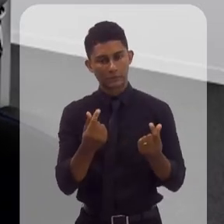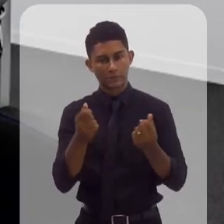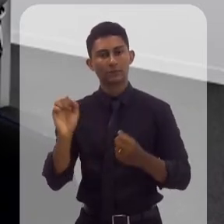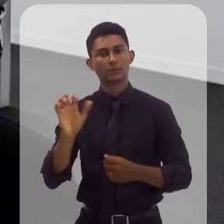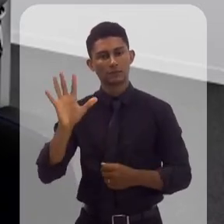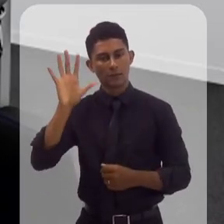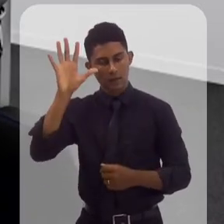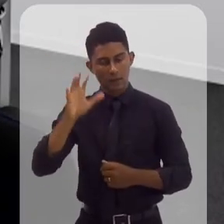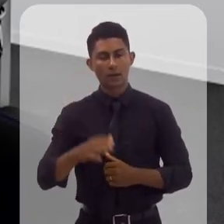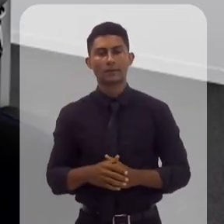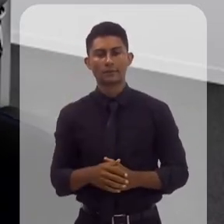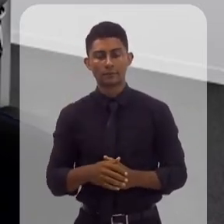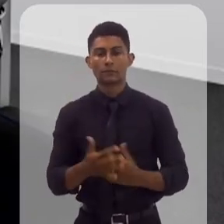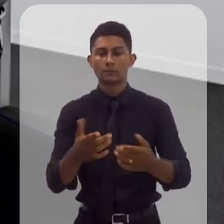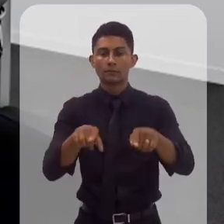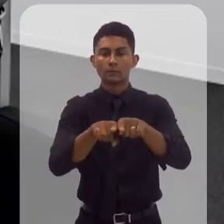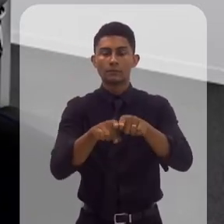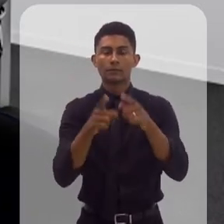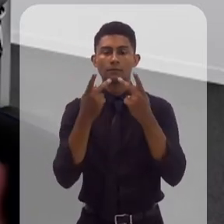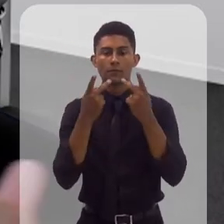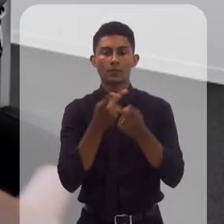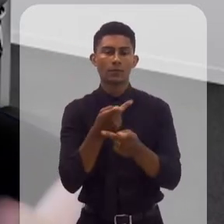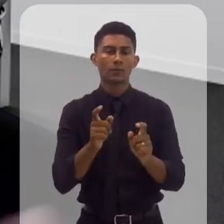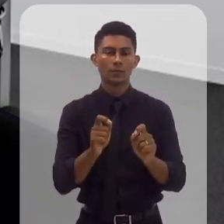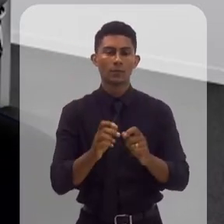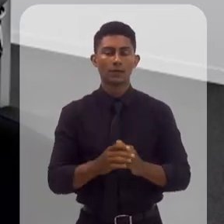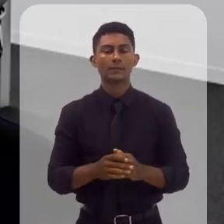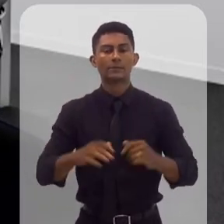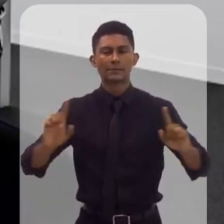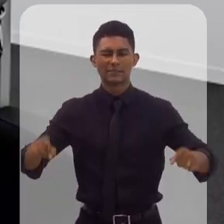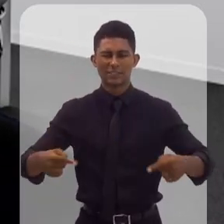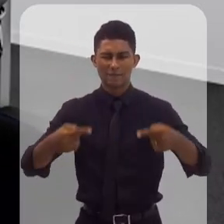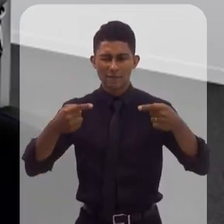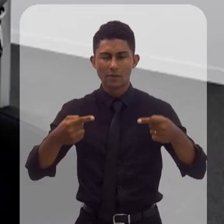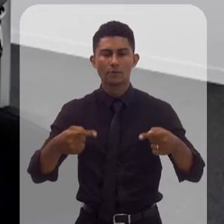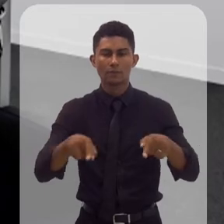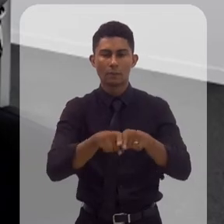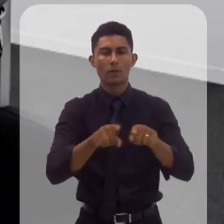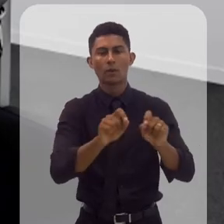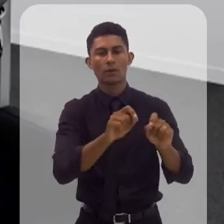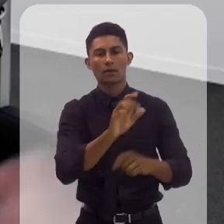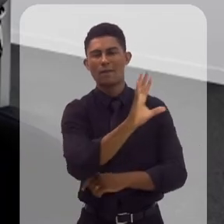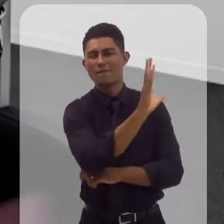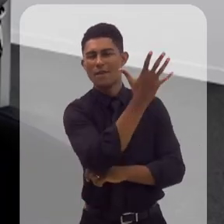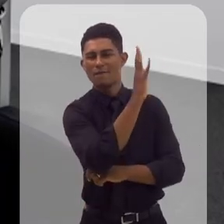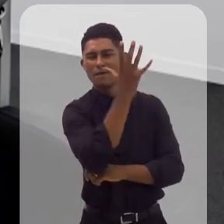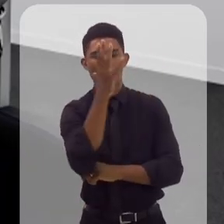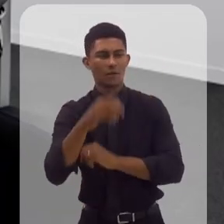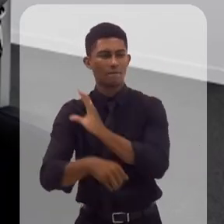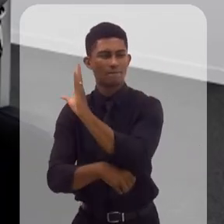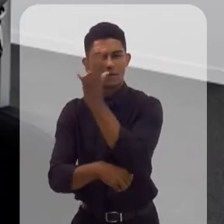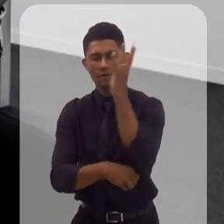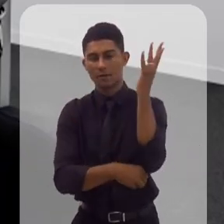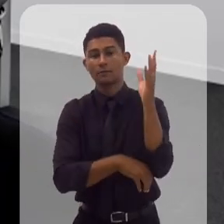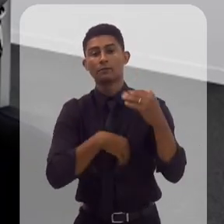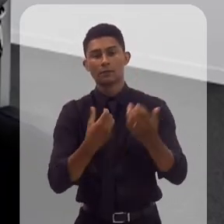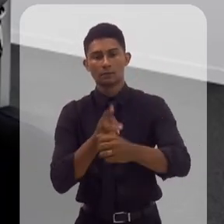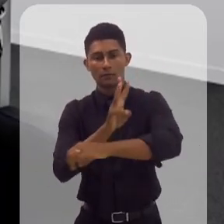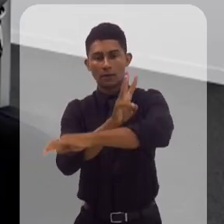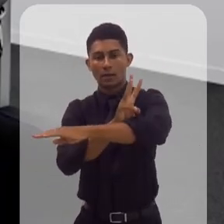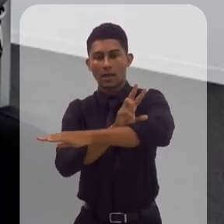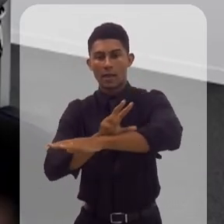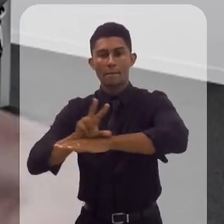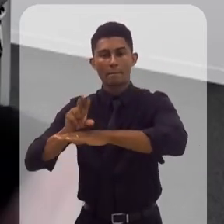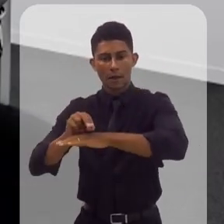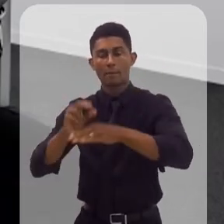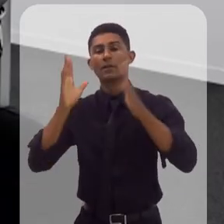alto, se comparado a outras. Falamos também de alguns desafios socioambientais, e aí nesse ponto o Ibama também já avançou